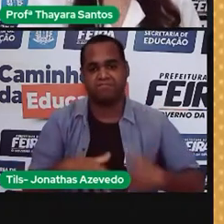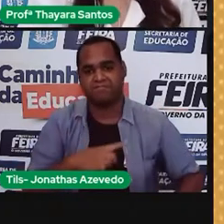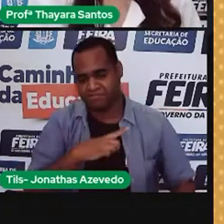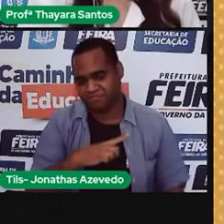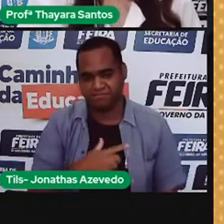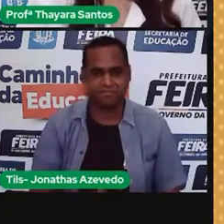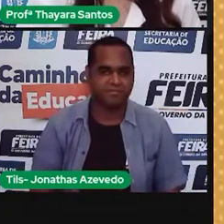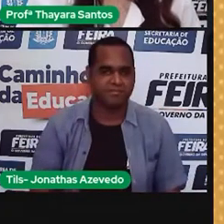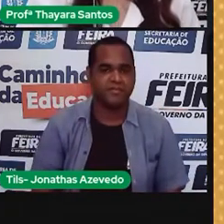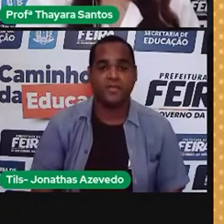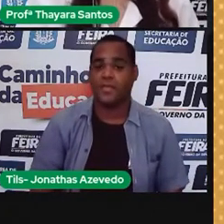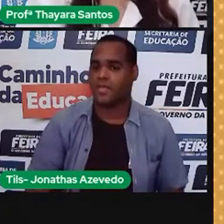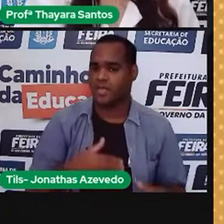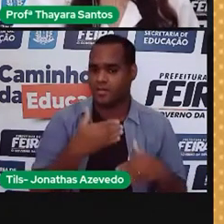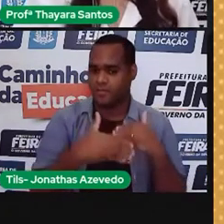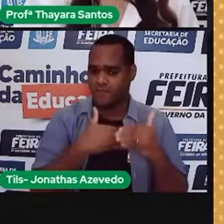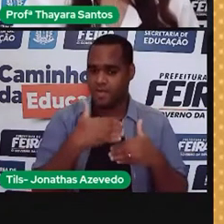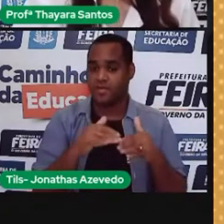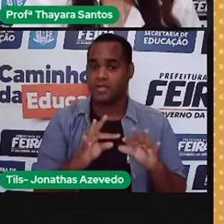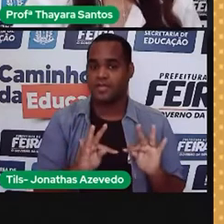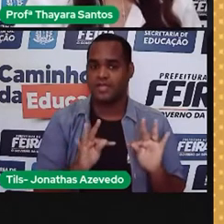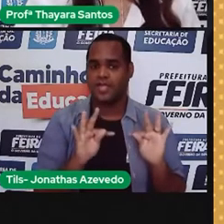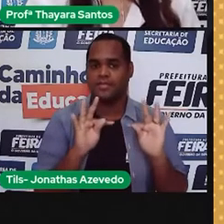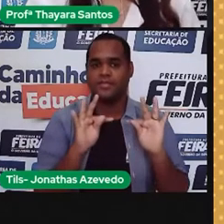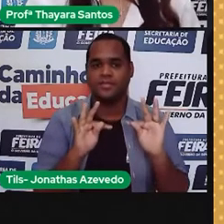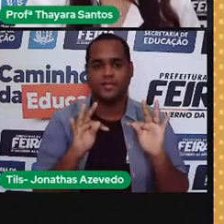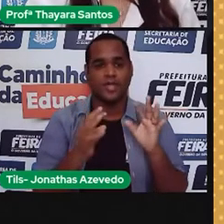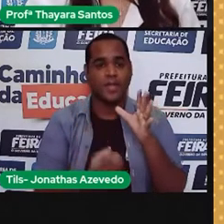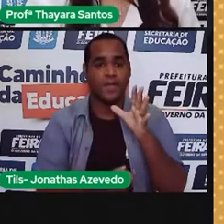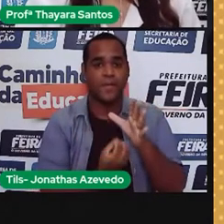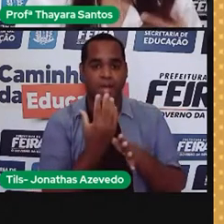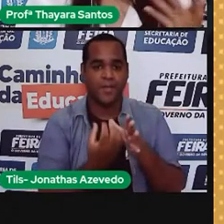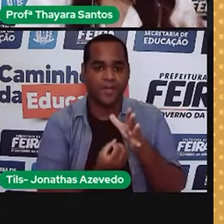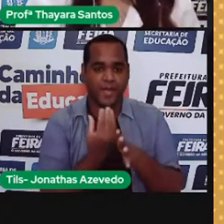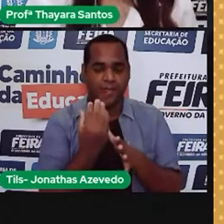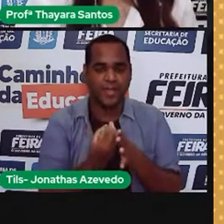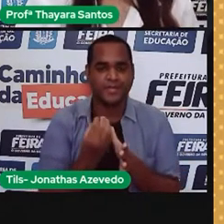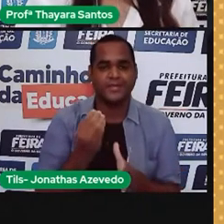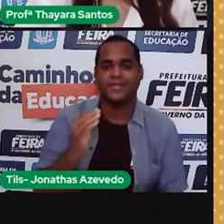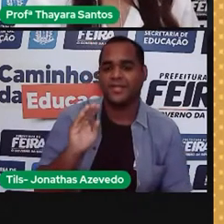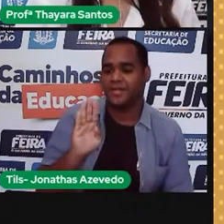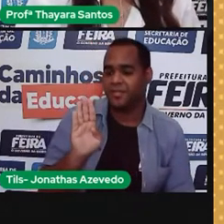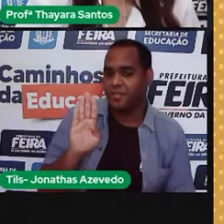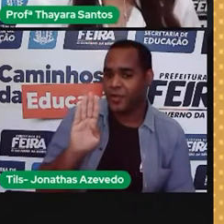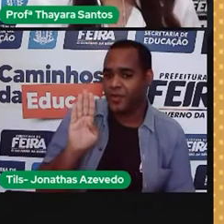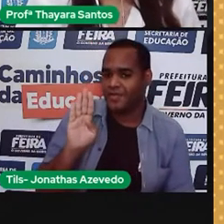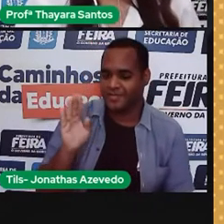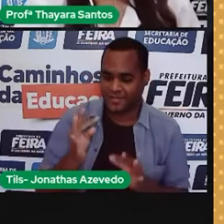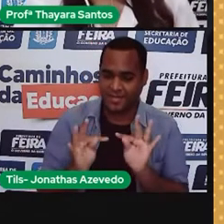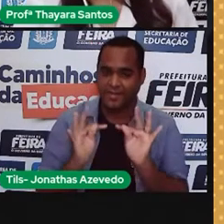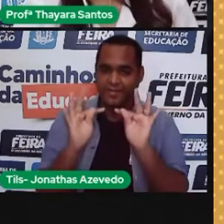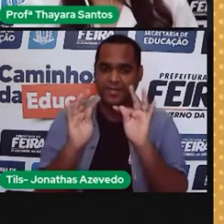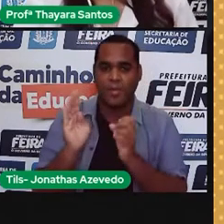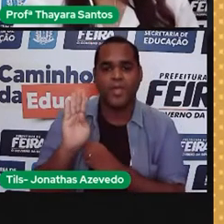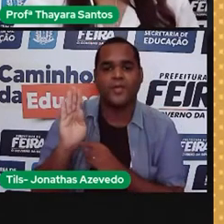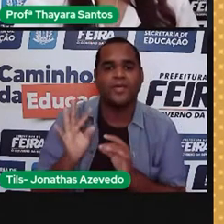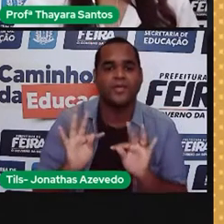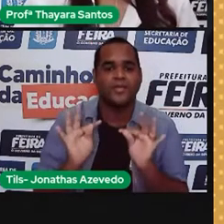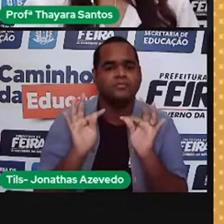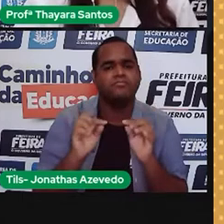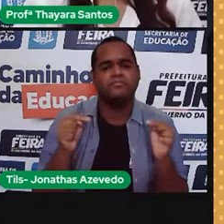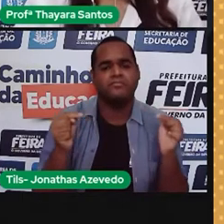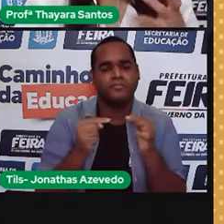Então, com o avanço da tecnologia, surgiu uma coisa, uma área da ciência que a gente chama de biotecnologia. E essa